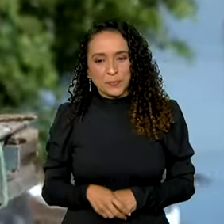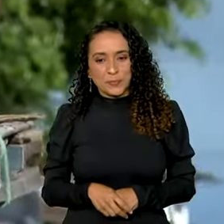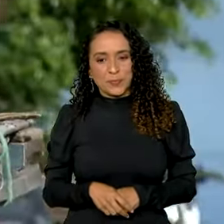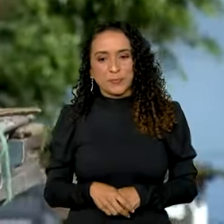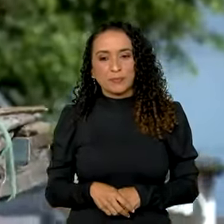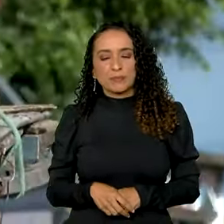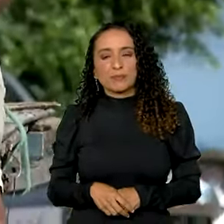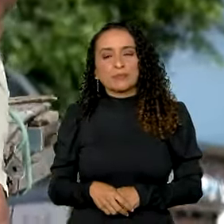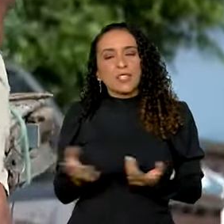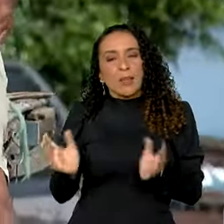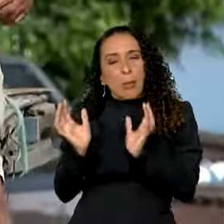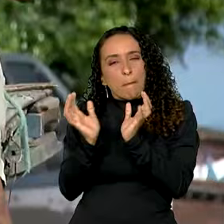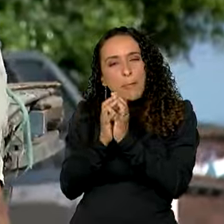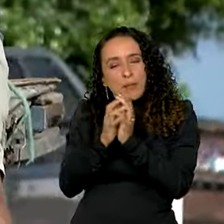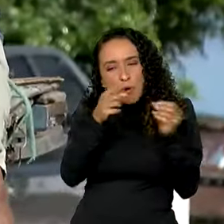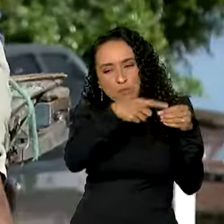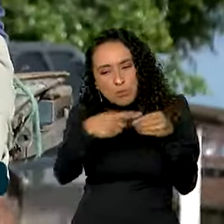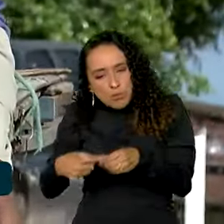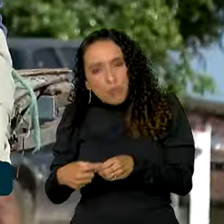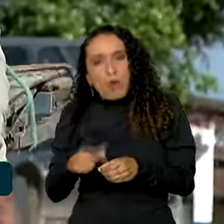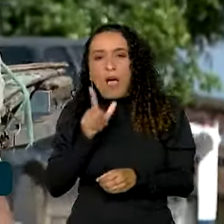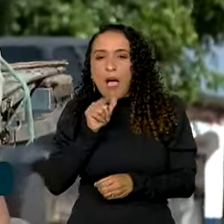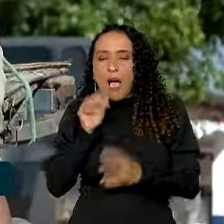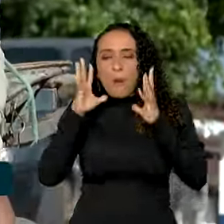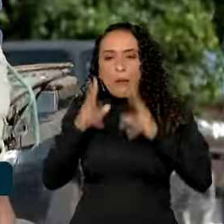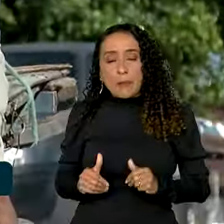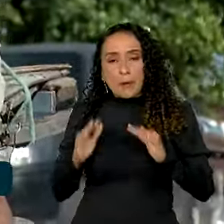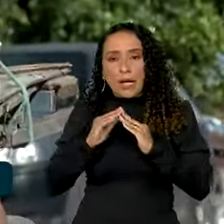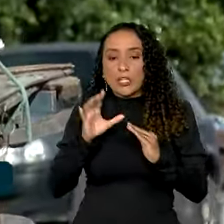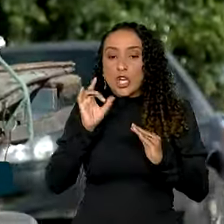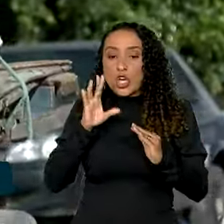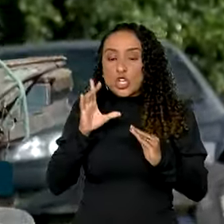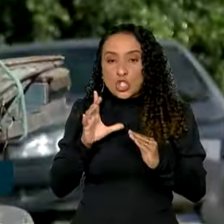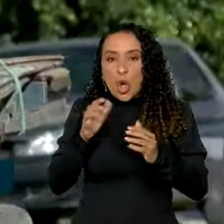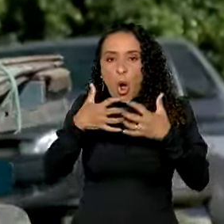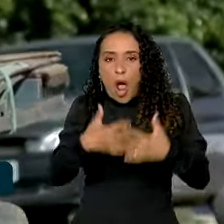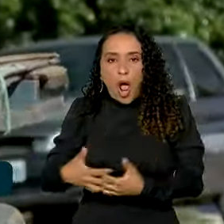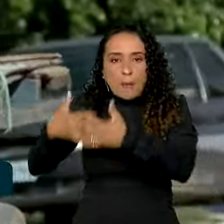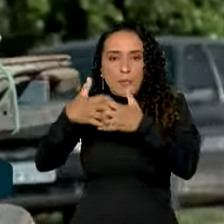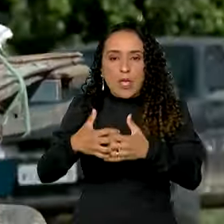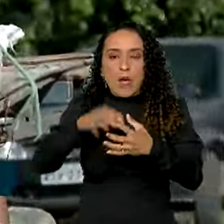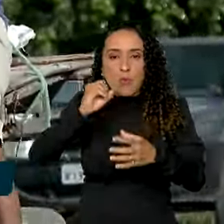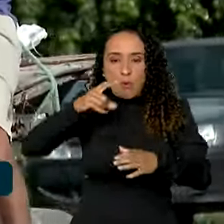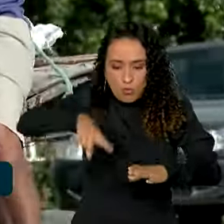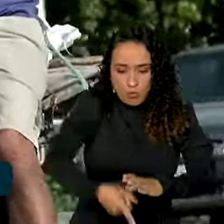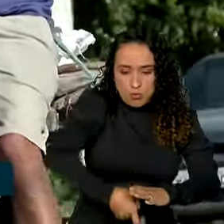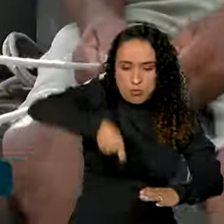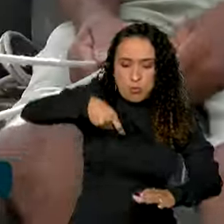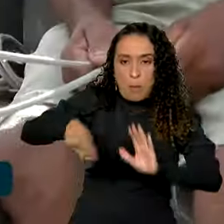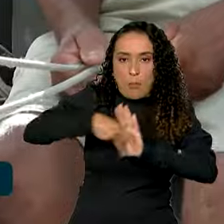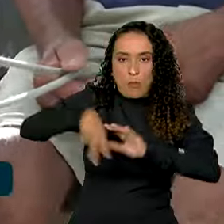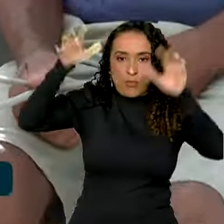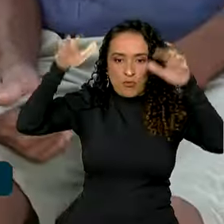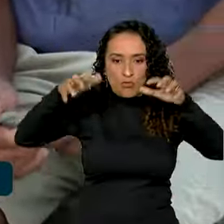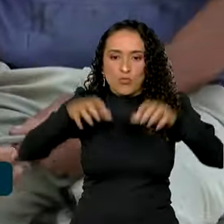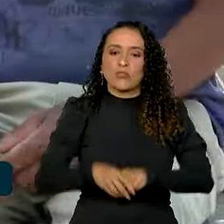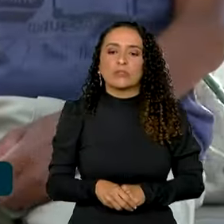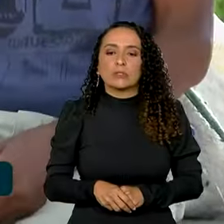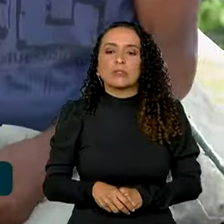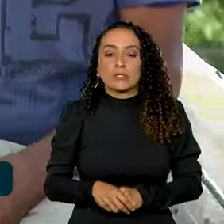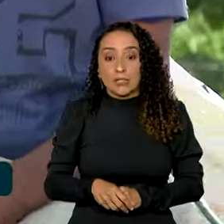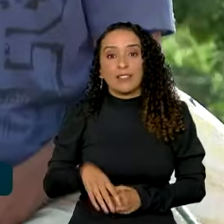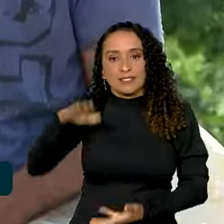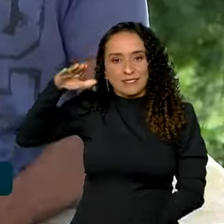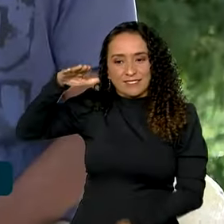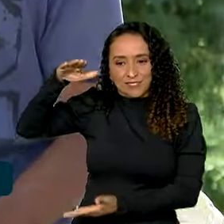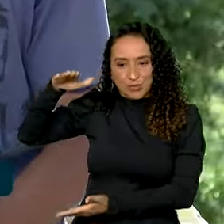No interior de Pernambuco, água limpa em casa só do caminhão-pipa ou de cisterna captada da chuva. Então, vai aos trechos aí,